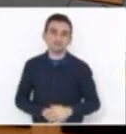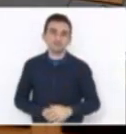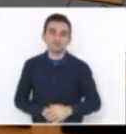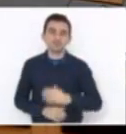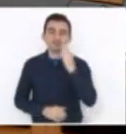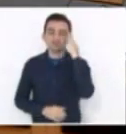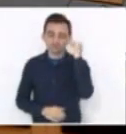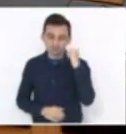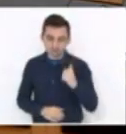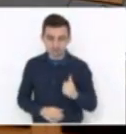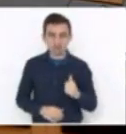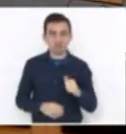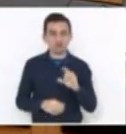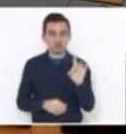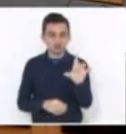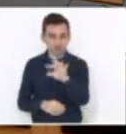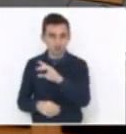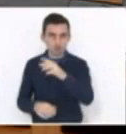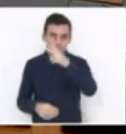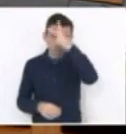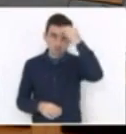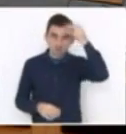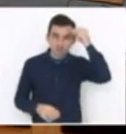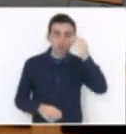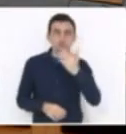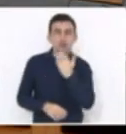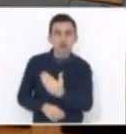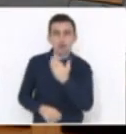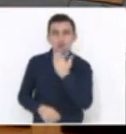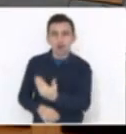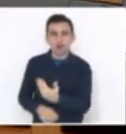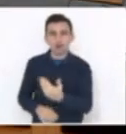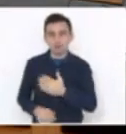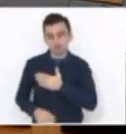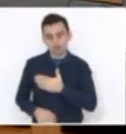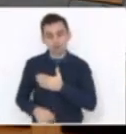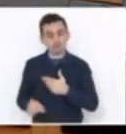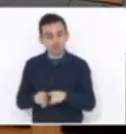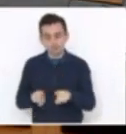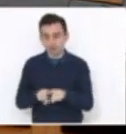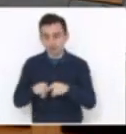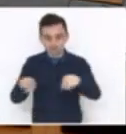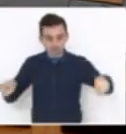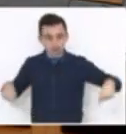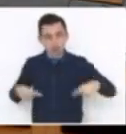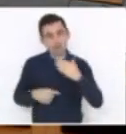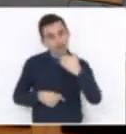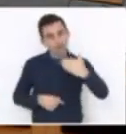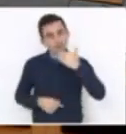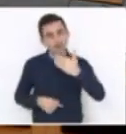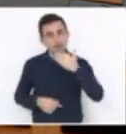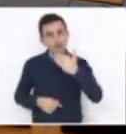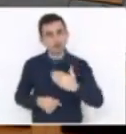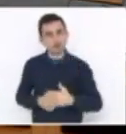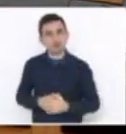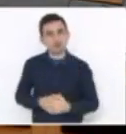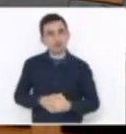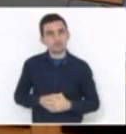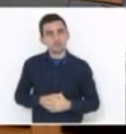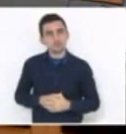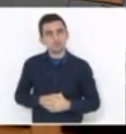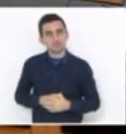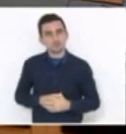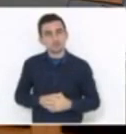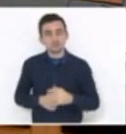todos os gabinetes os prefeitos estão pedindo bastante. No meu, não é diferente de nenhum de vocês aqui. Pedindo, e nesses